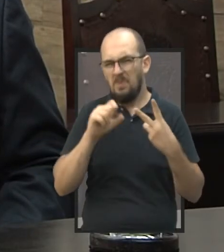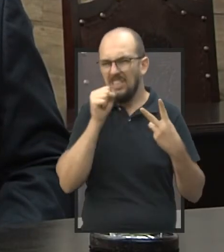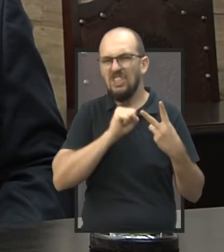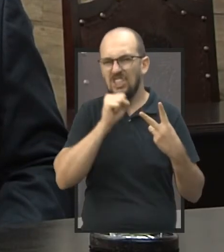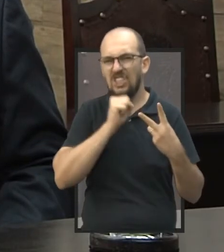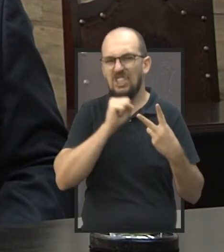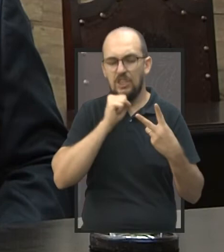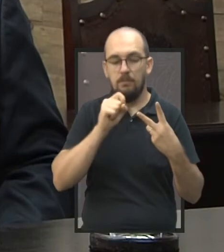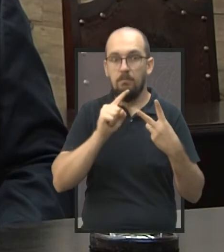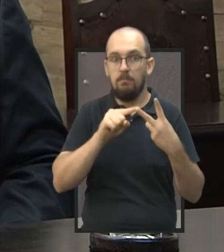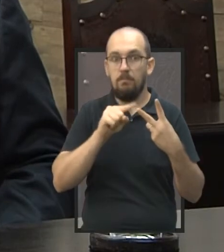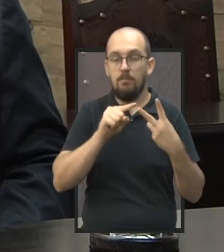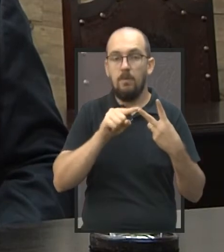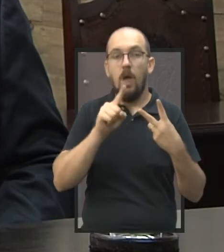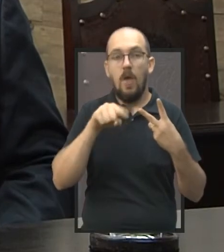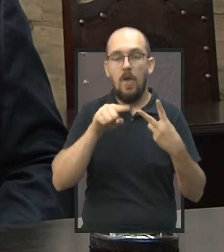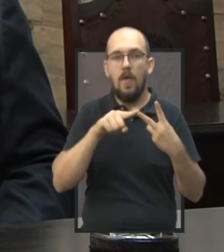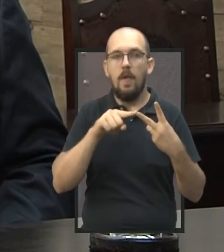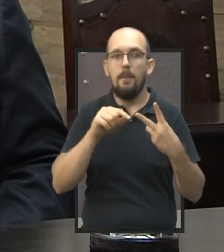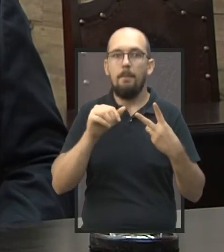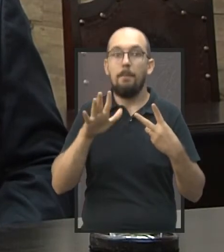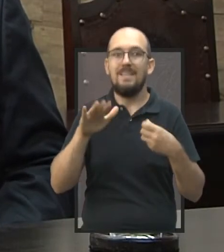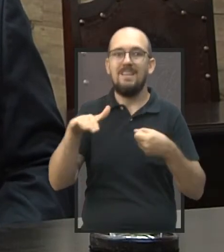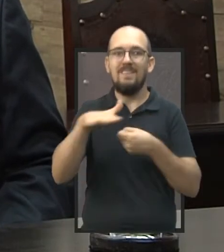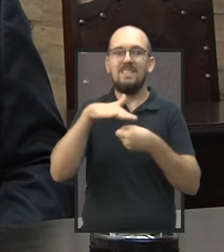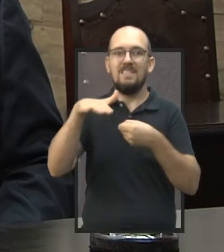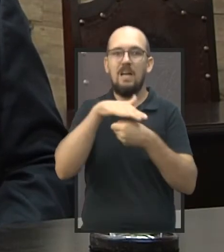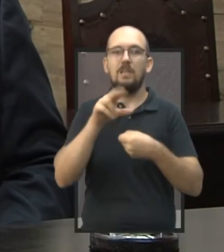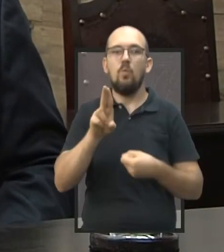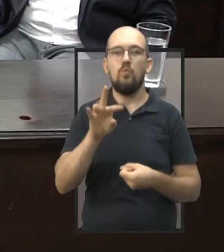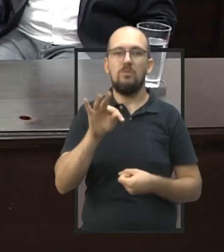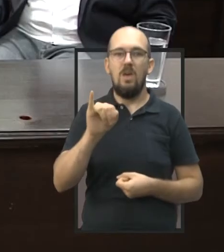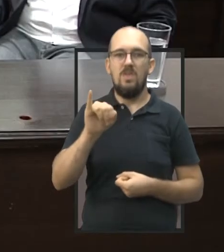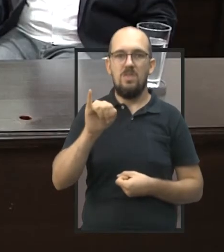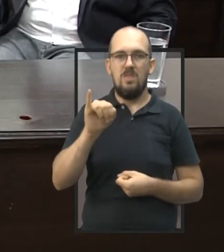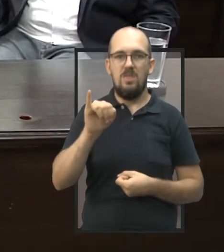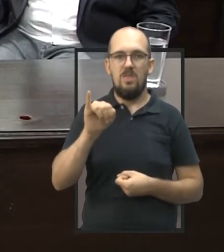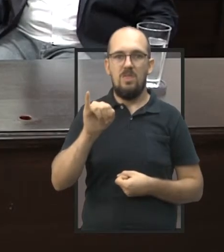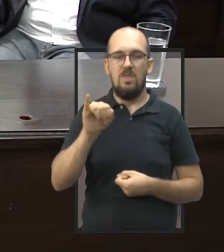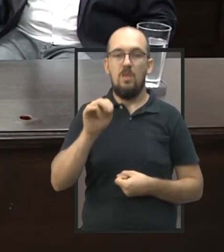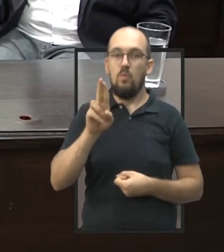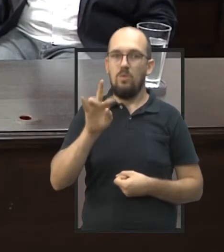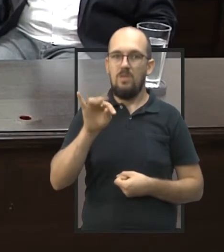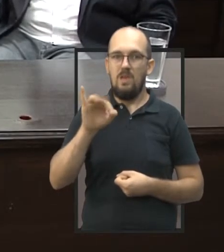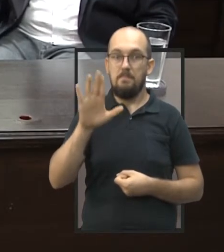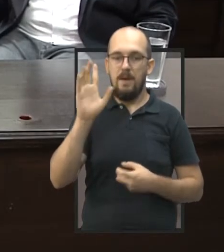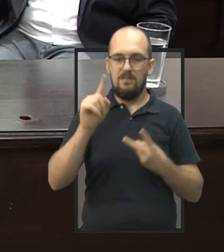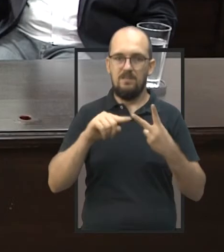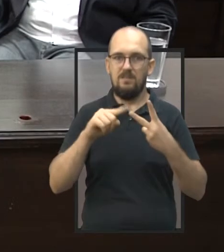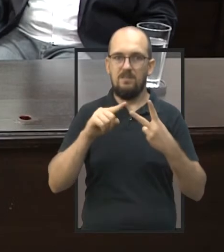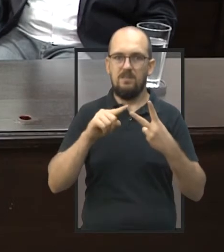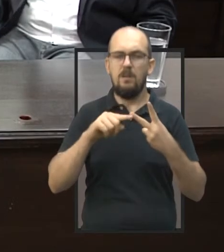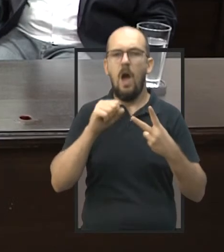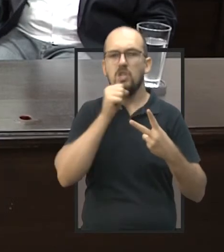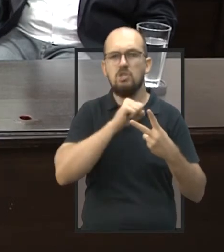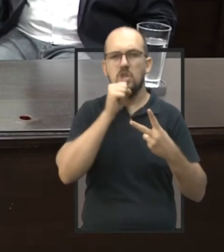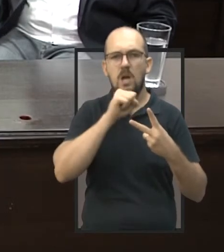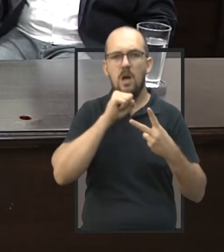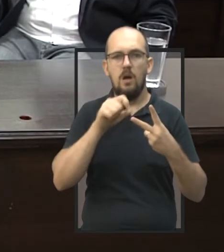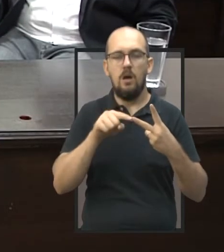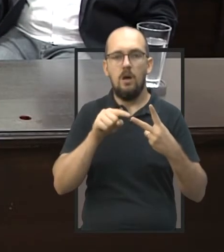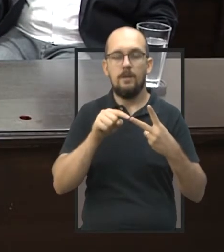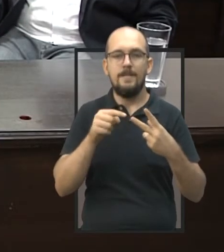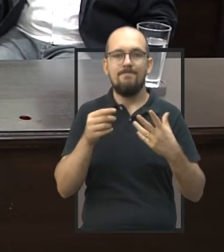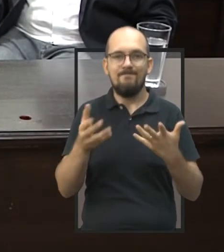uma mais antiga que é a nossa unidade avançada, que é a nossa UTI móvel. O suporte avançado. O suporte avançado. a mais antiga, suporte avançado.